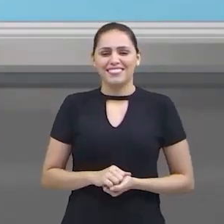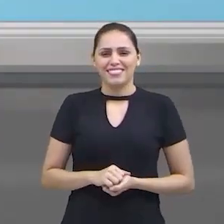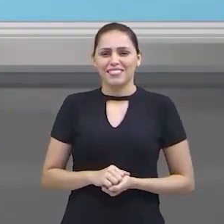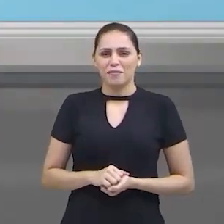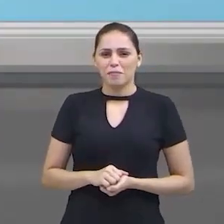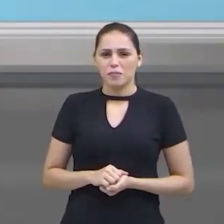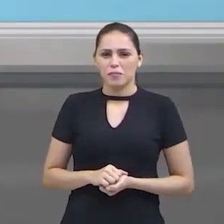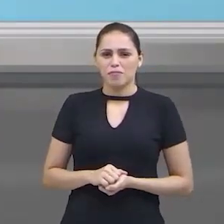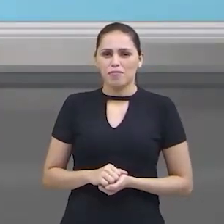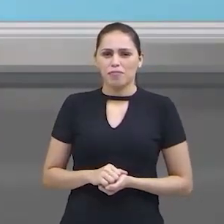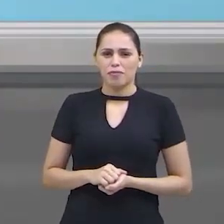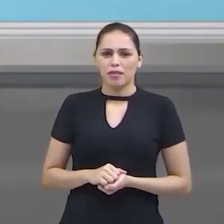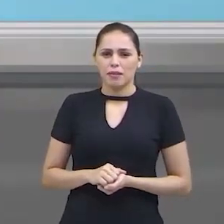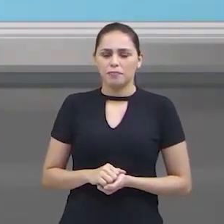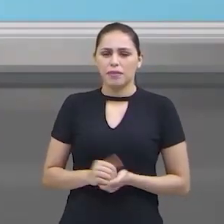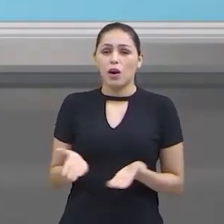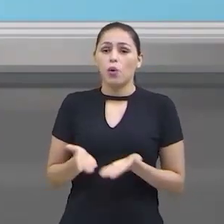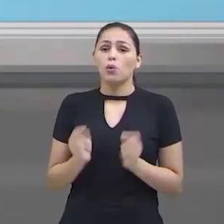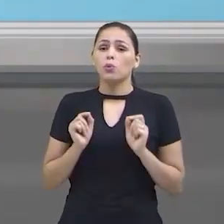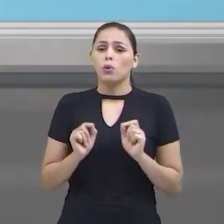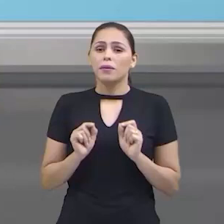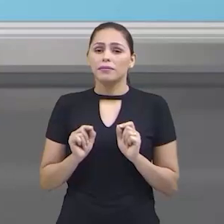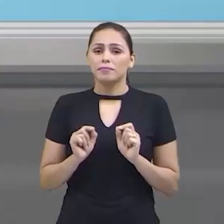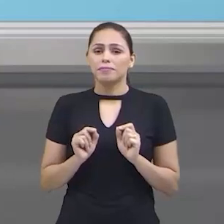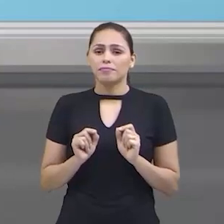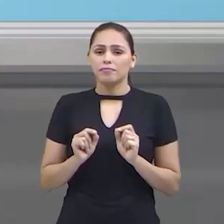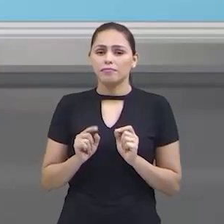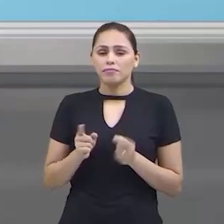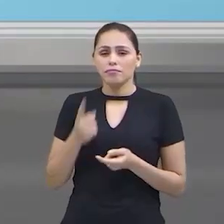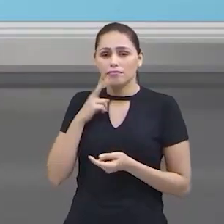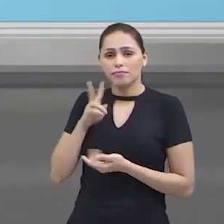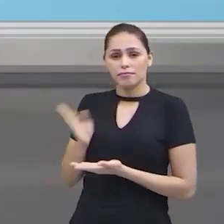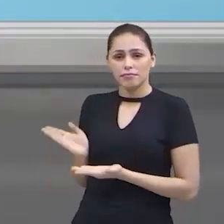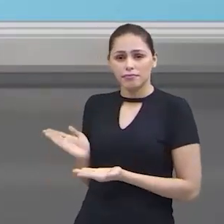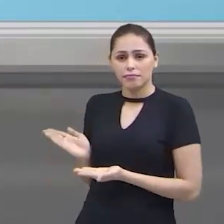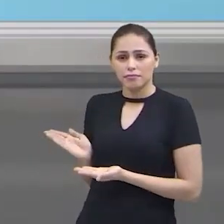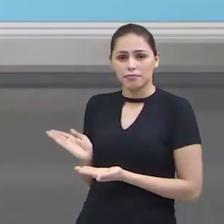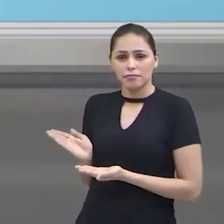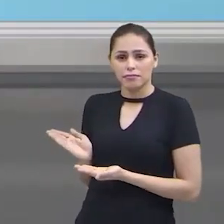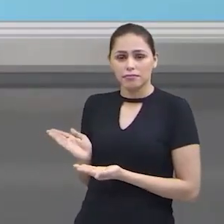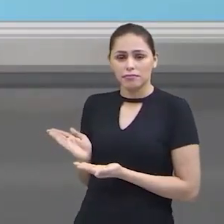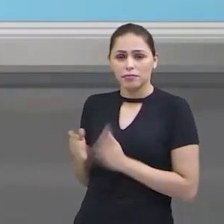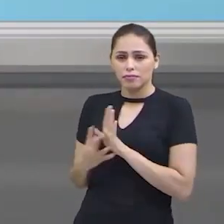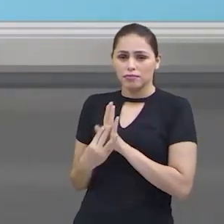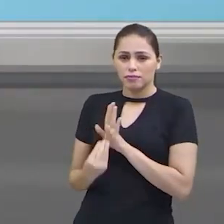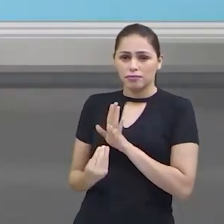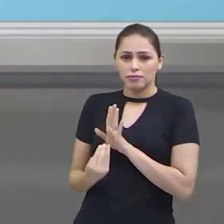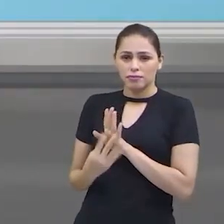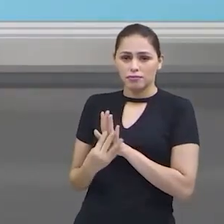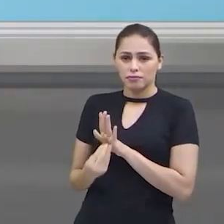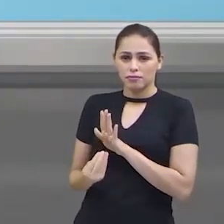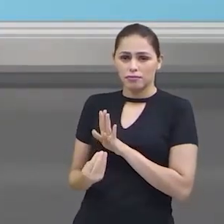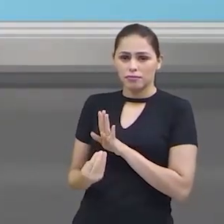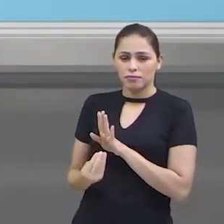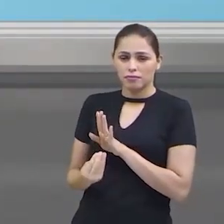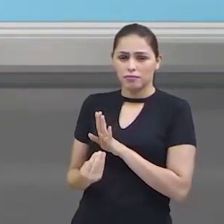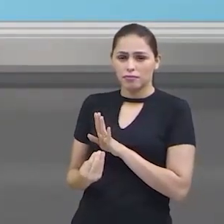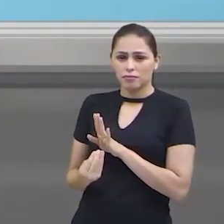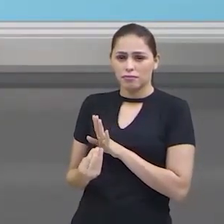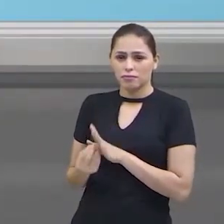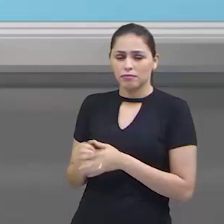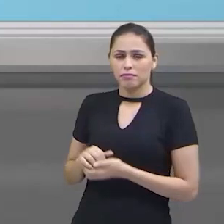quase pronto. O que eu vou fazer agora? Pegar essa pontinha e juntar com essa outra ponta. Olha só.